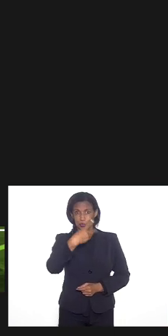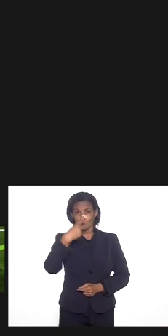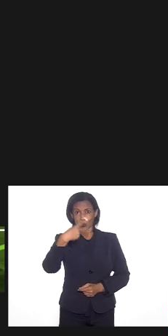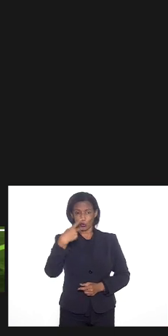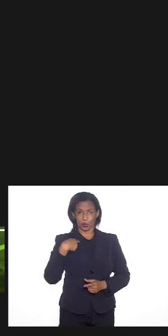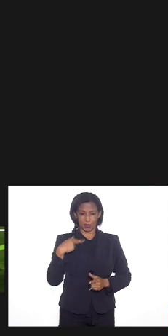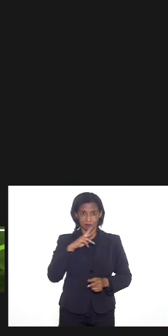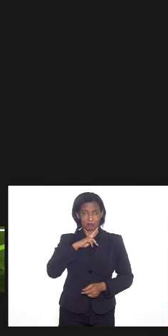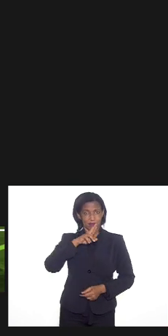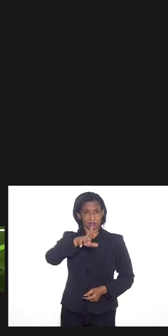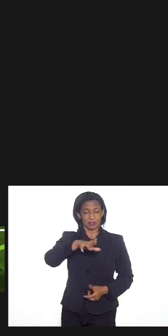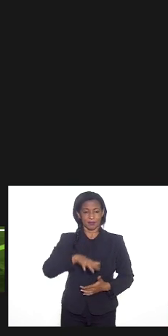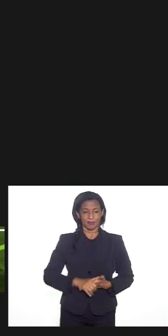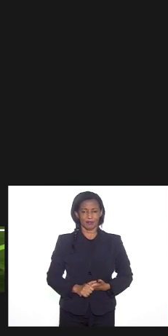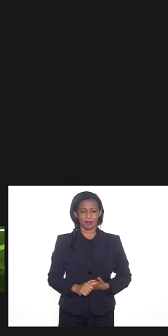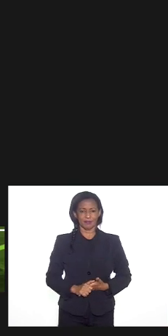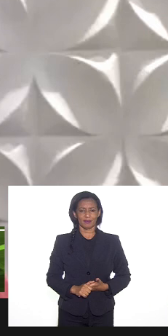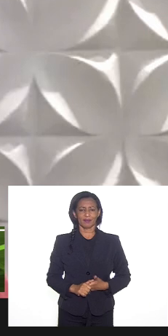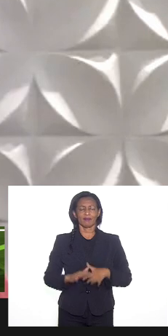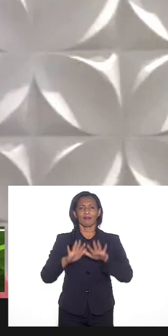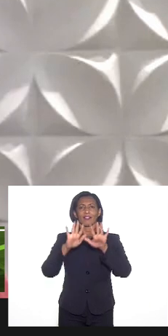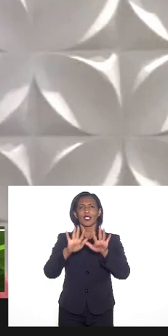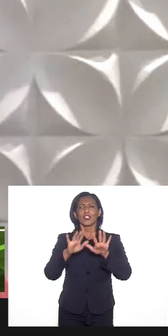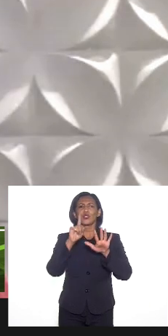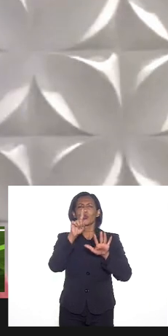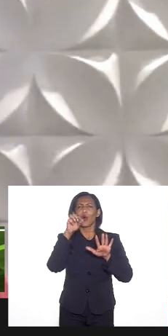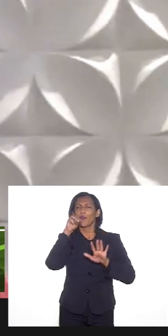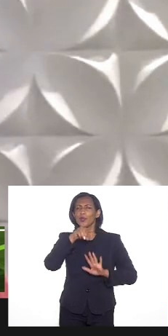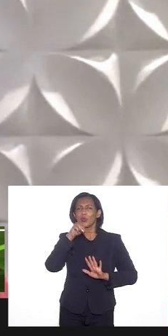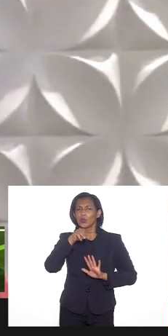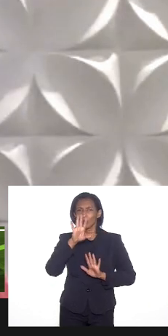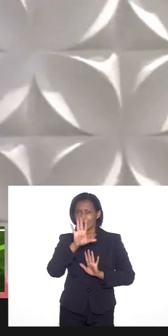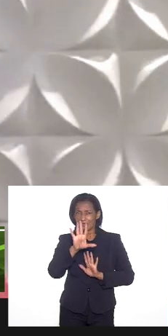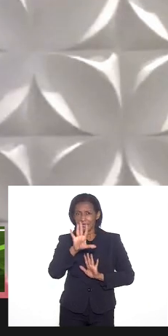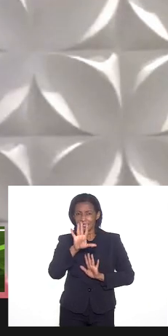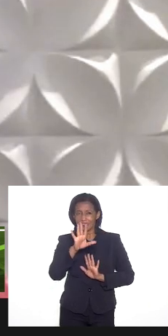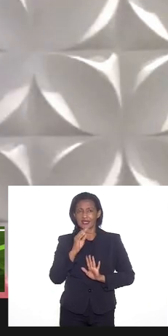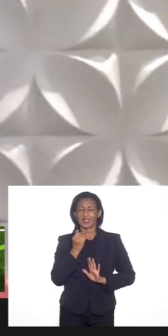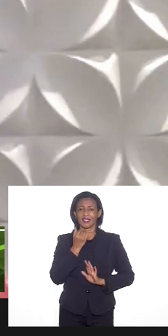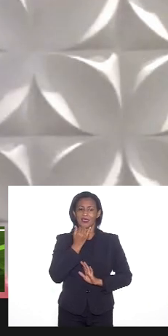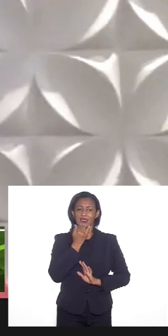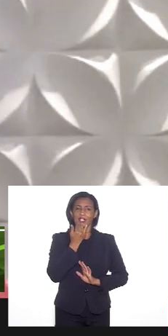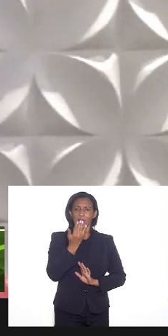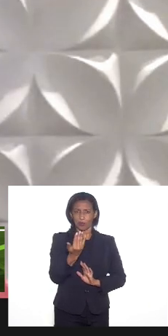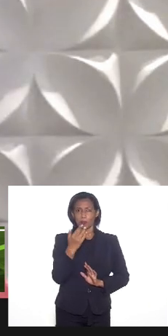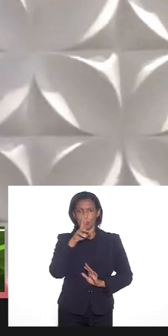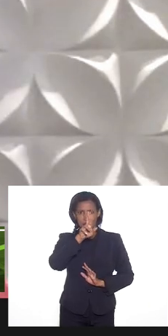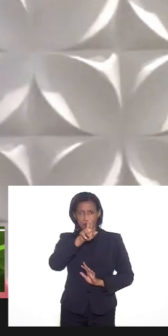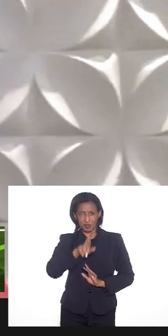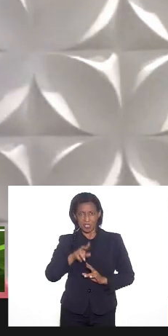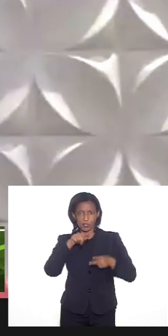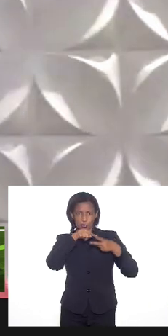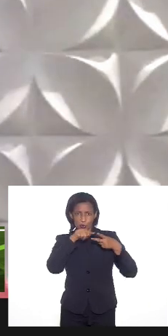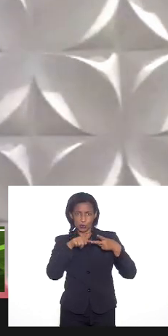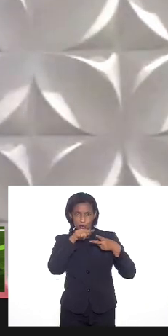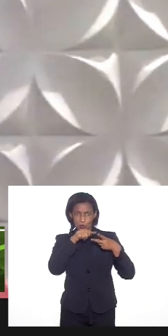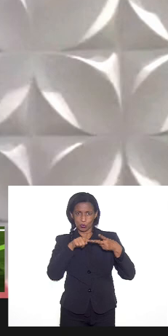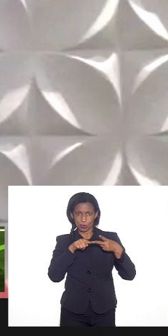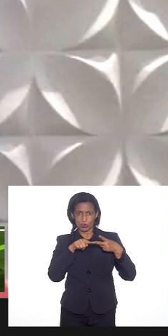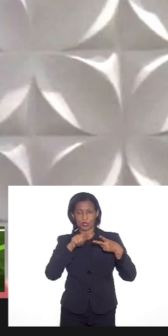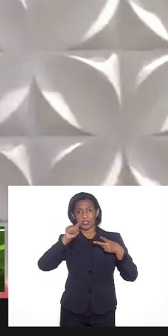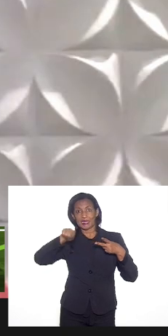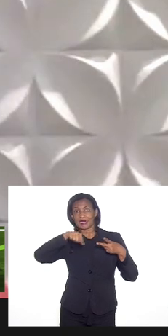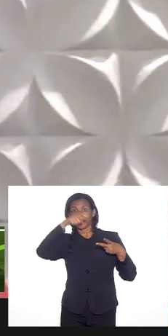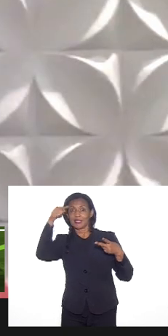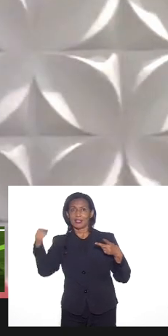questões aqui só um minutinho Gilberto por favor só um minutinho eu vou pedir pra você responder as duas perguntas em seguida